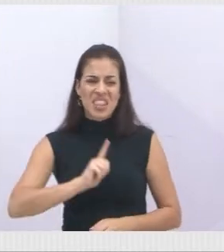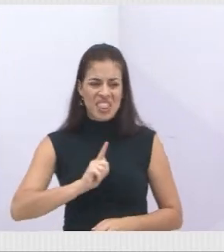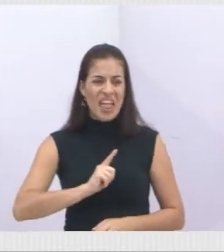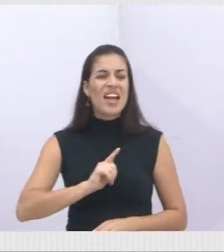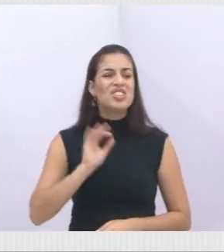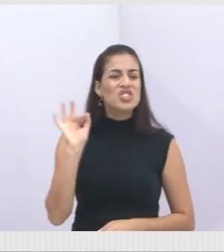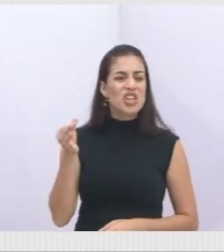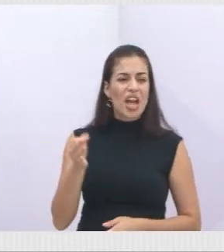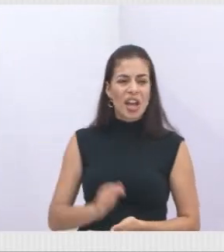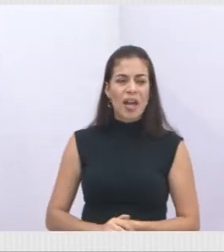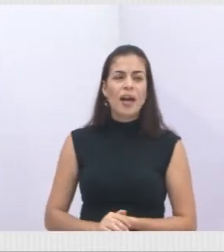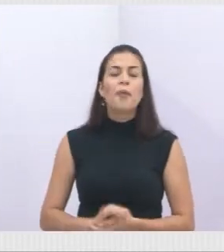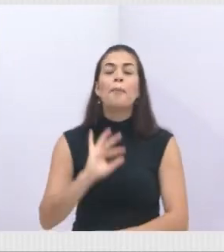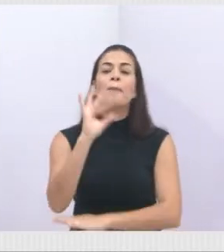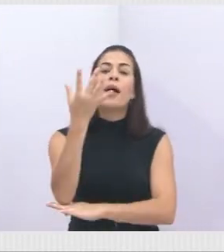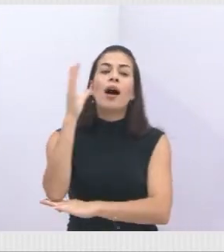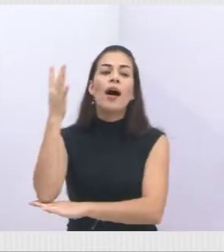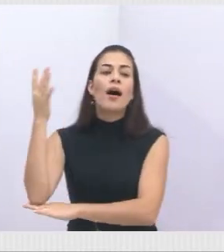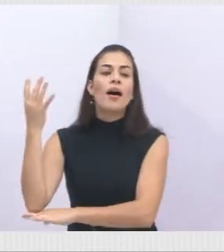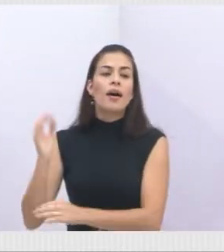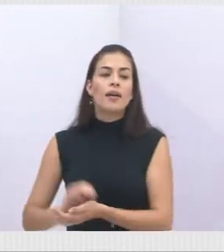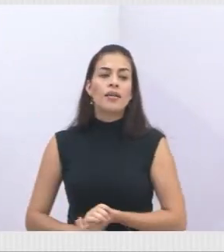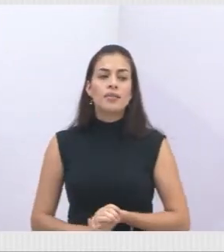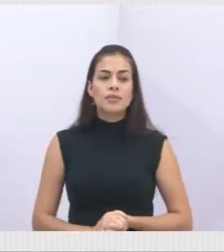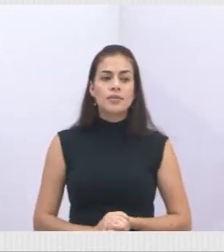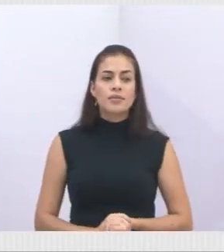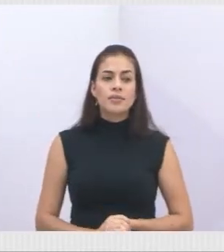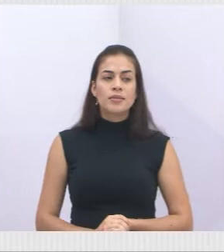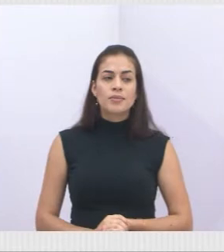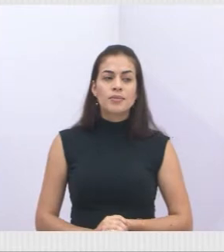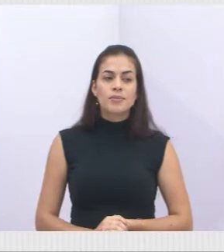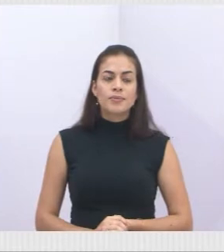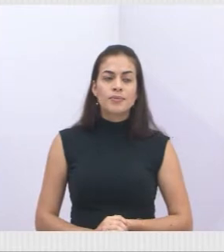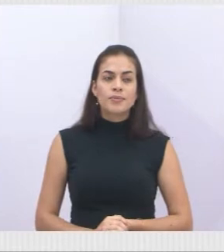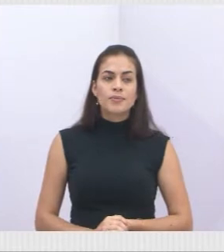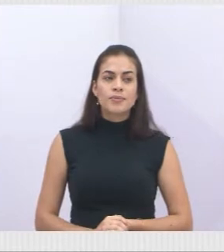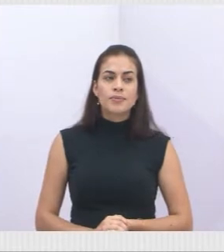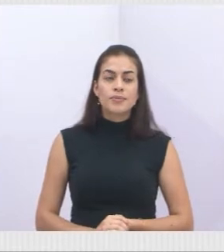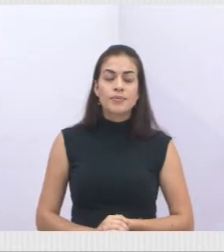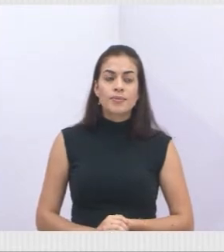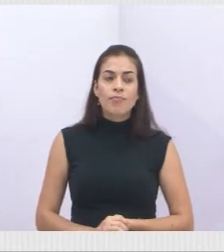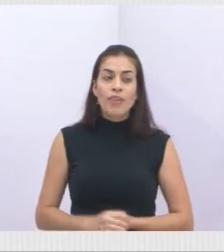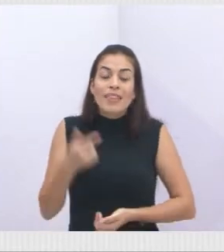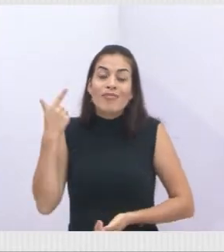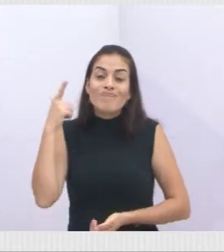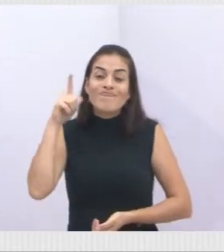existentes na paisagem e, com isso, a gente vai ter um ganho